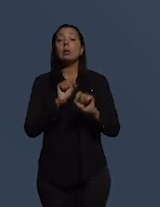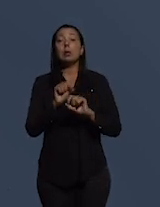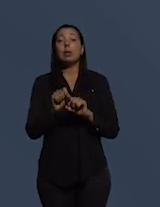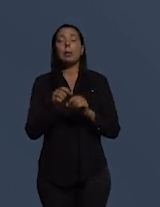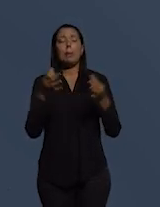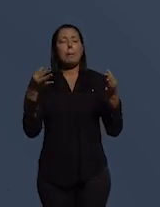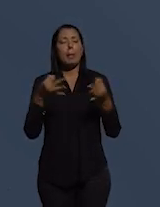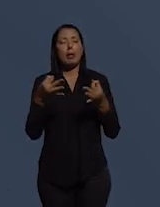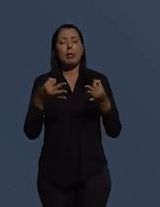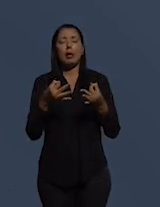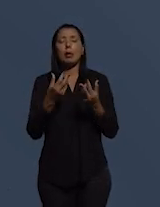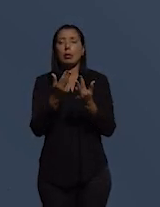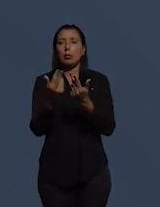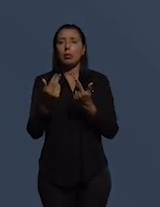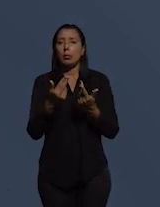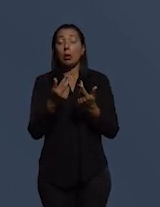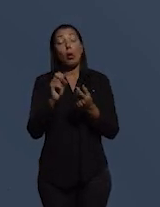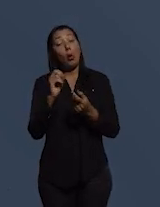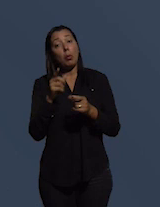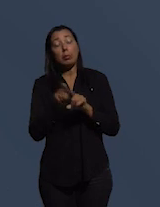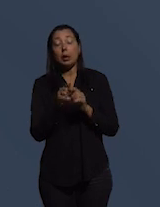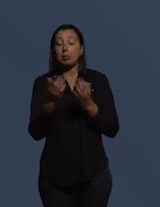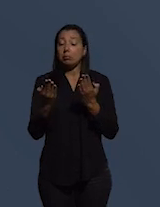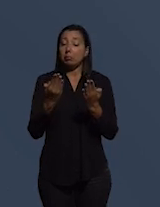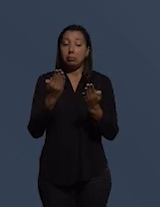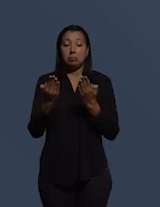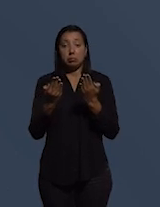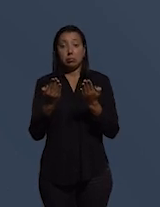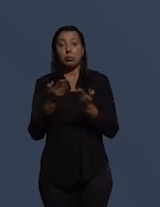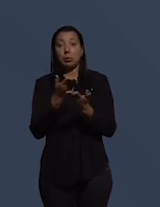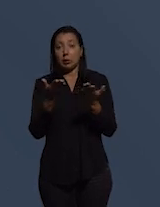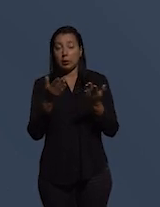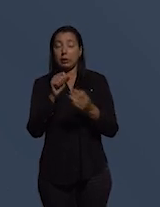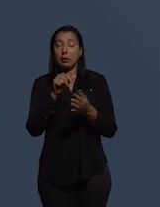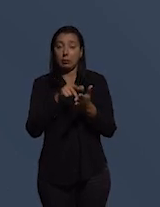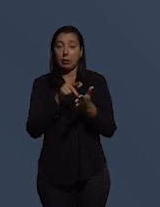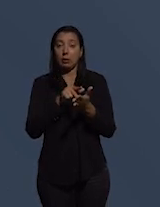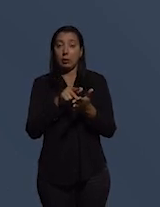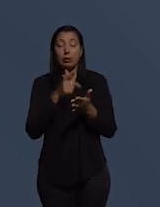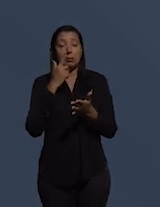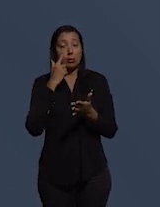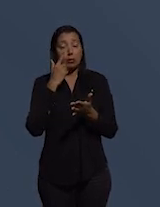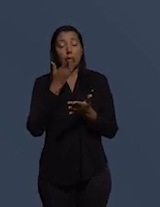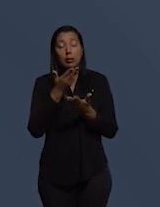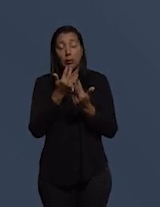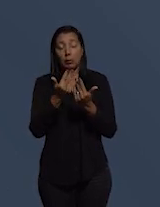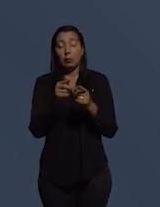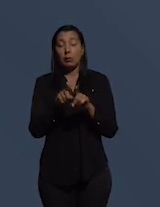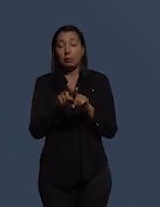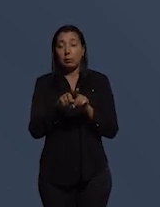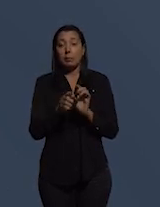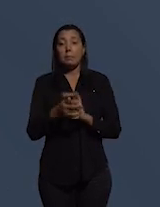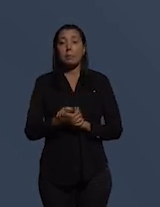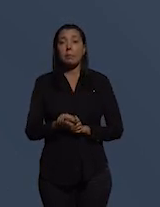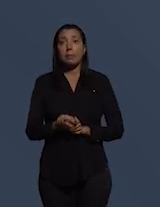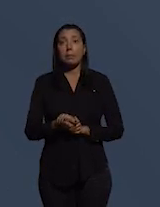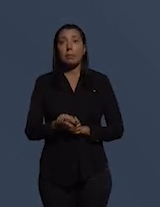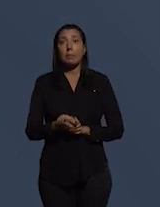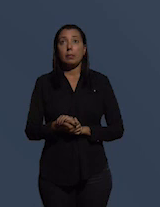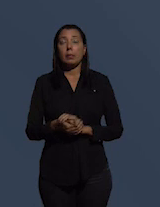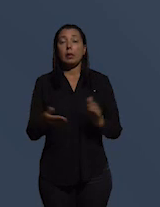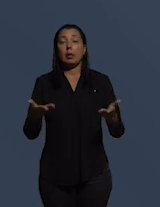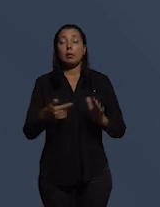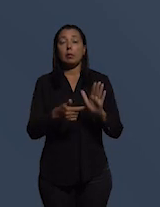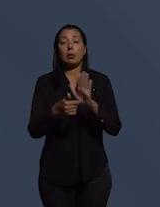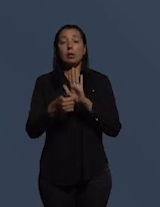perfeitamente compatíveis ou comparáveis vocês provavelmente vão fazer o que eles fizeram então agora deixa eu mostrar